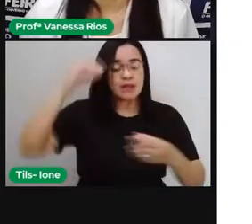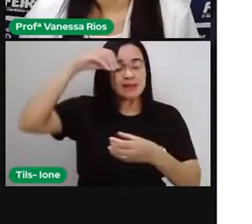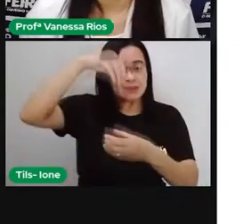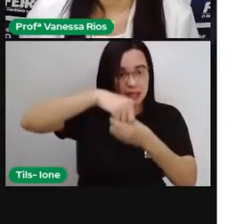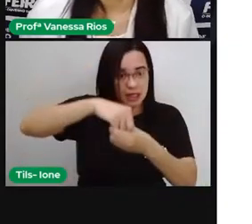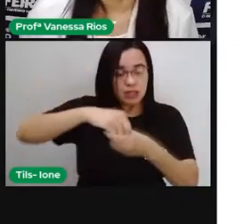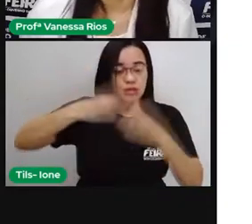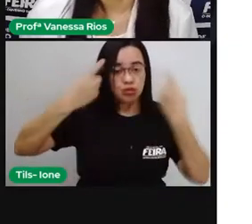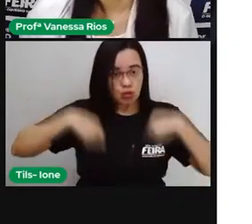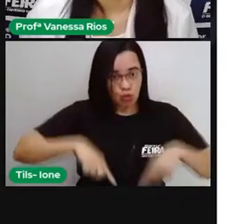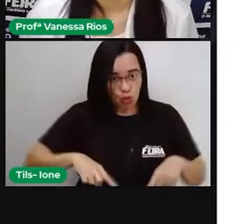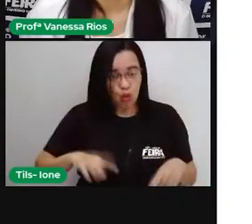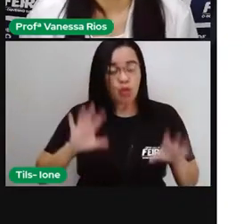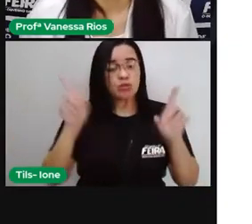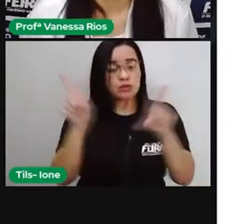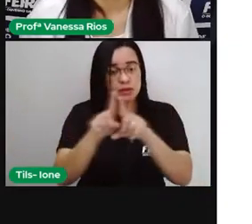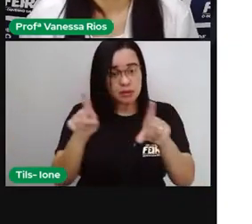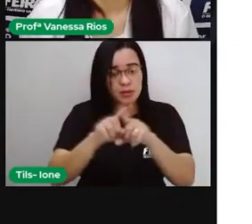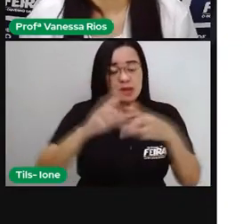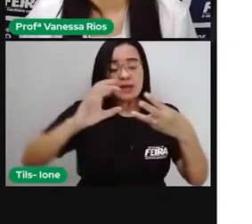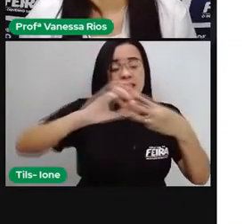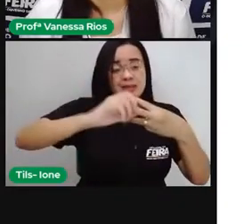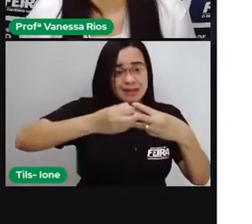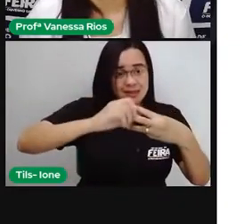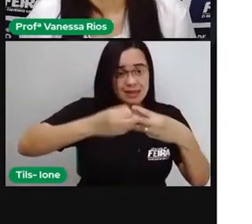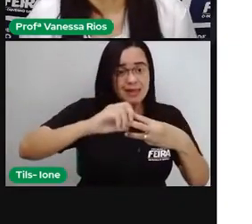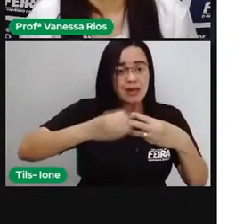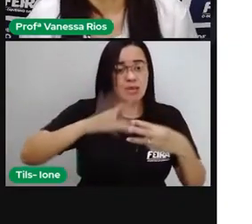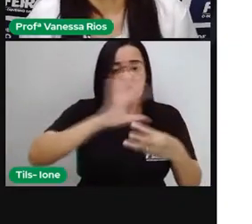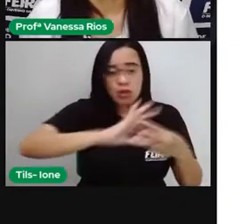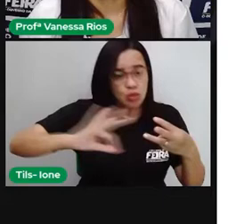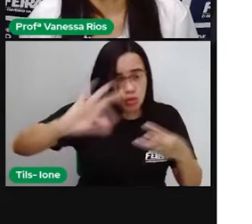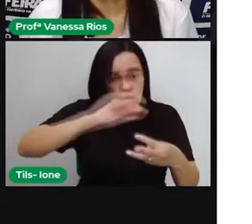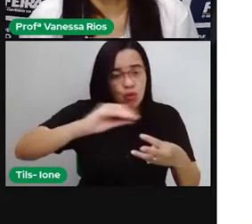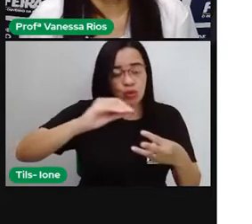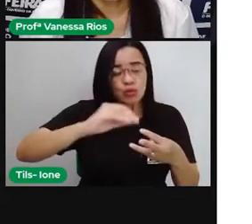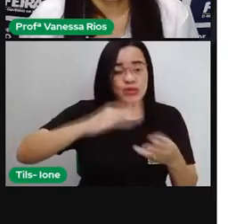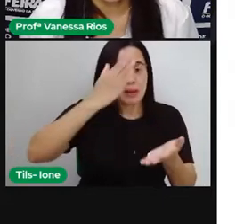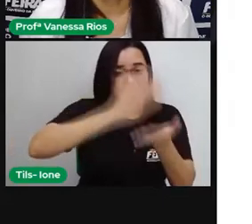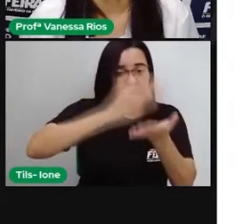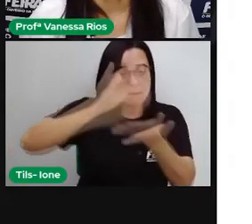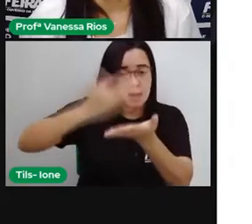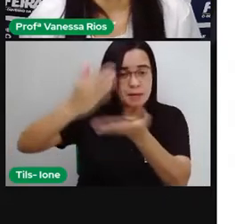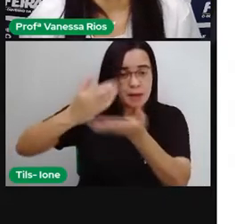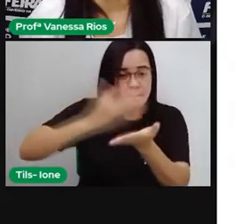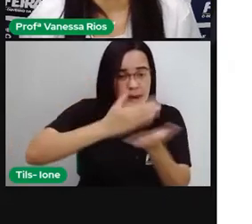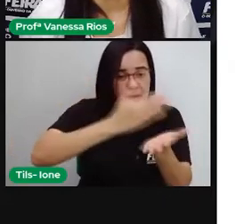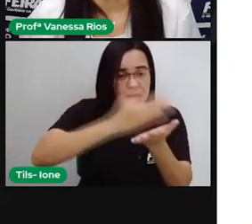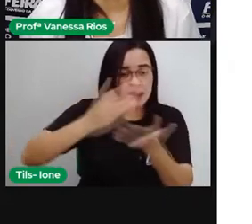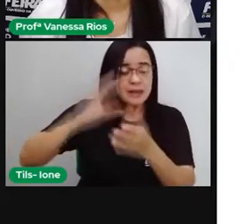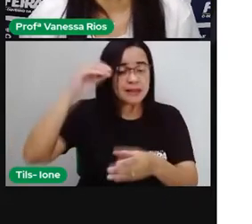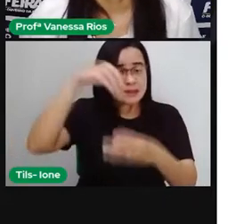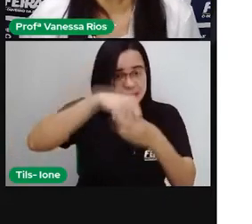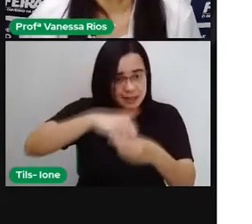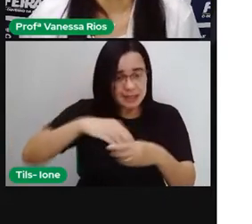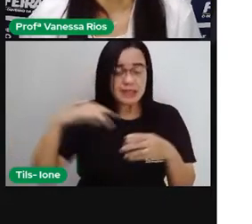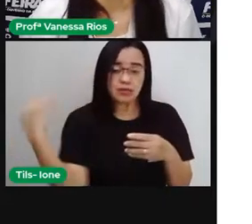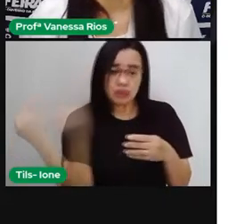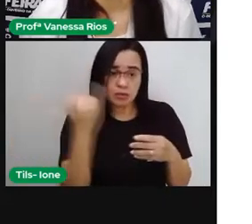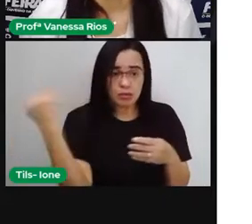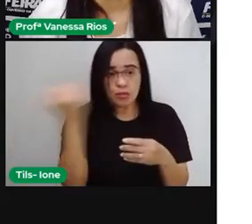todas as outras células que compõem o sangue, né, e fazem aí cada um o seu papel importante,